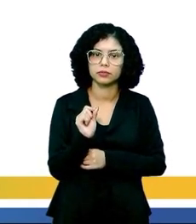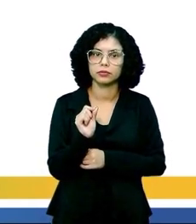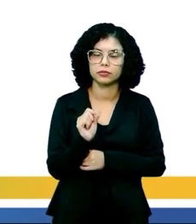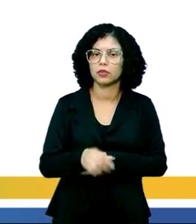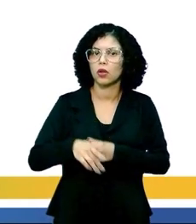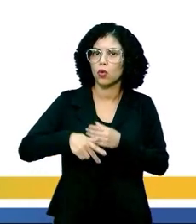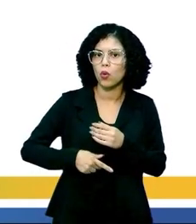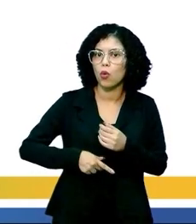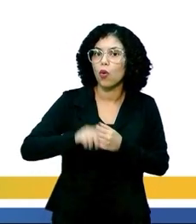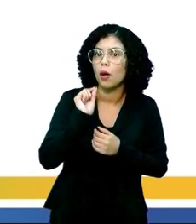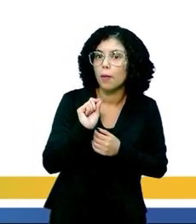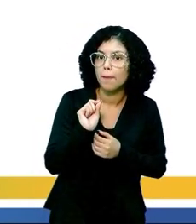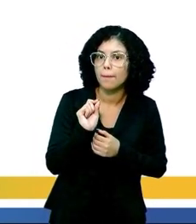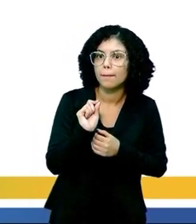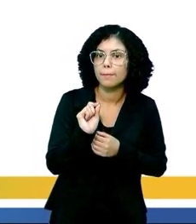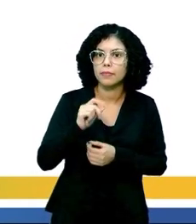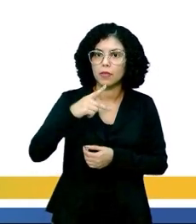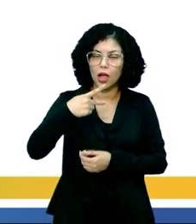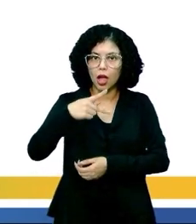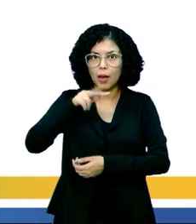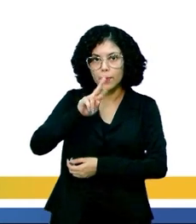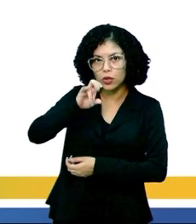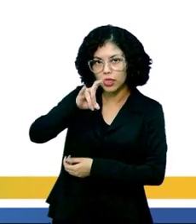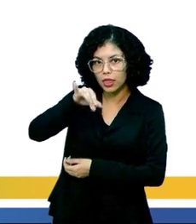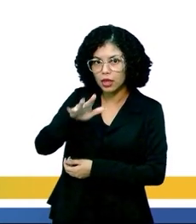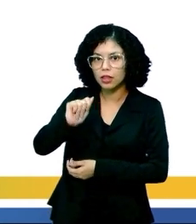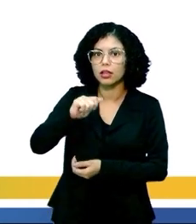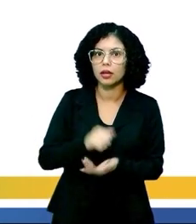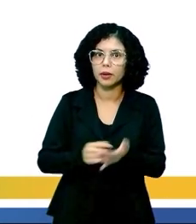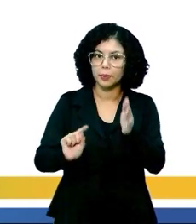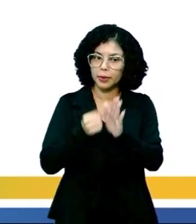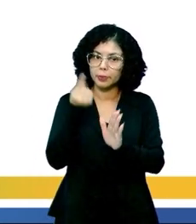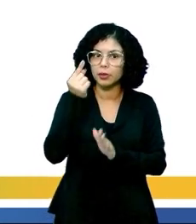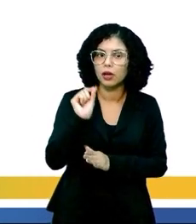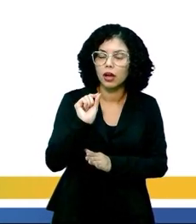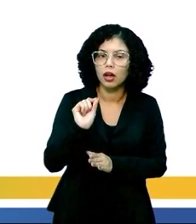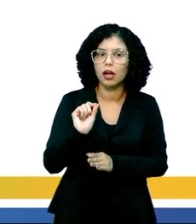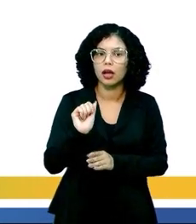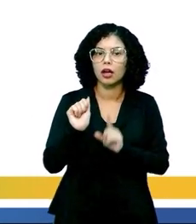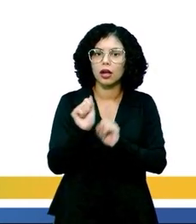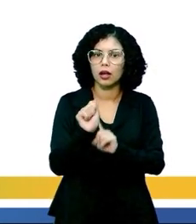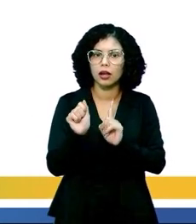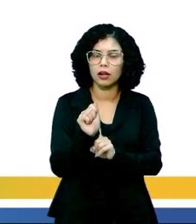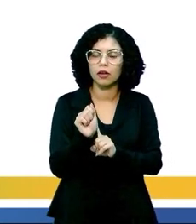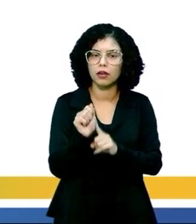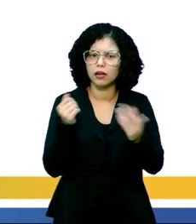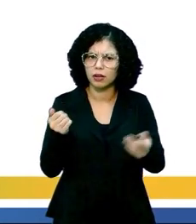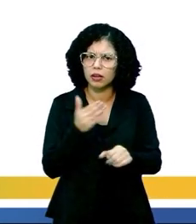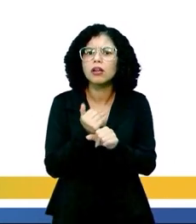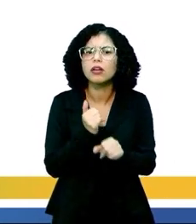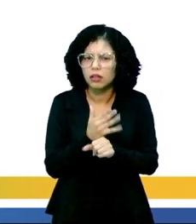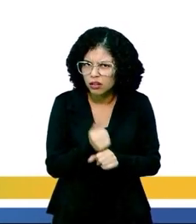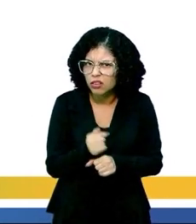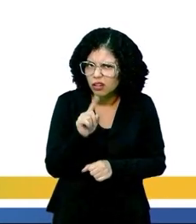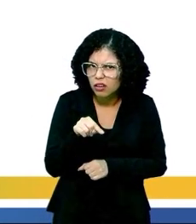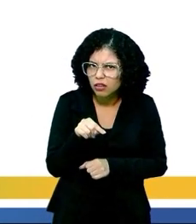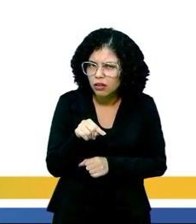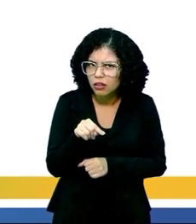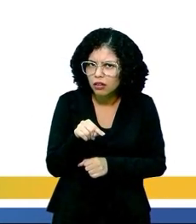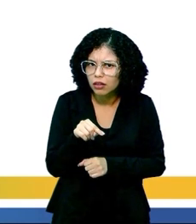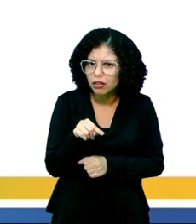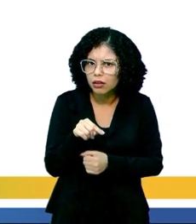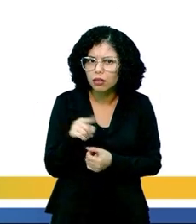estômago está digerindo uma proteína. Primeiramente aí, alternativa A, um cubo de batata é uma proteína?